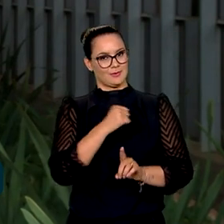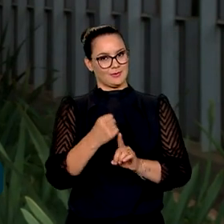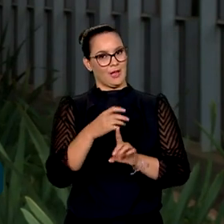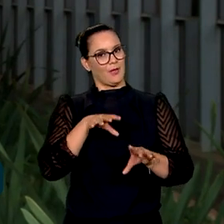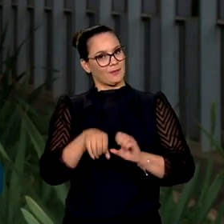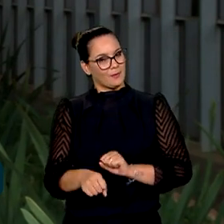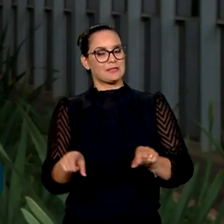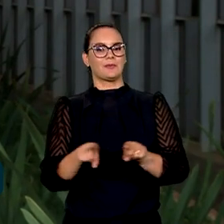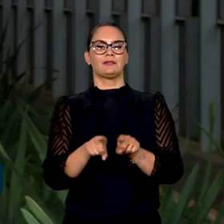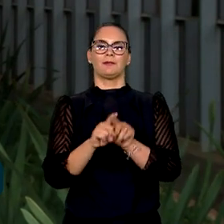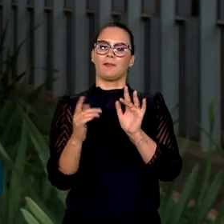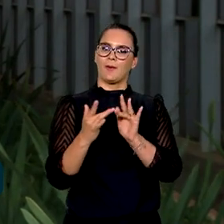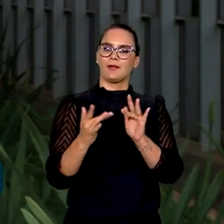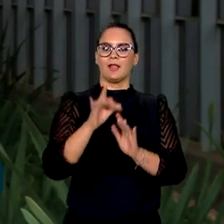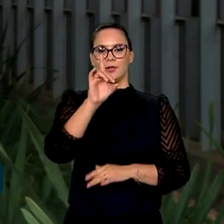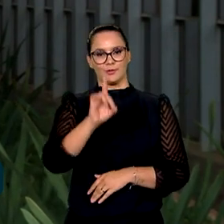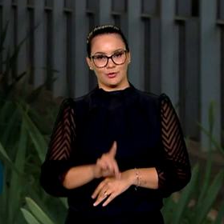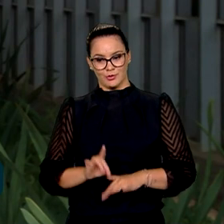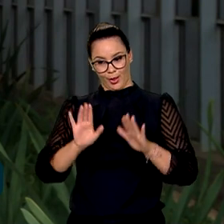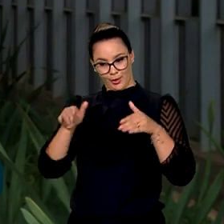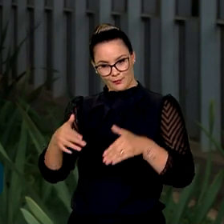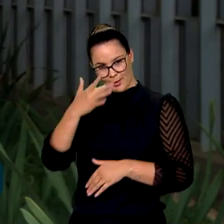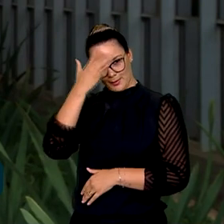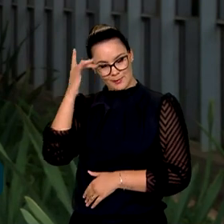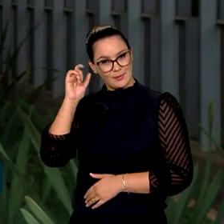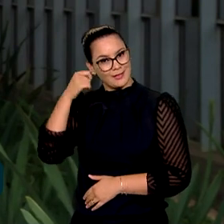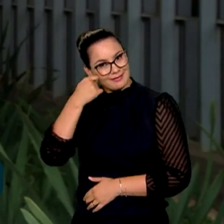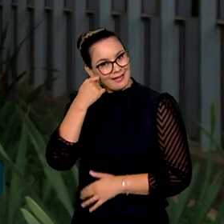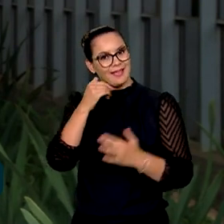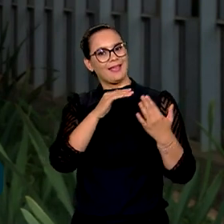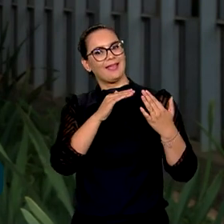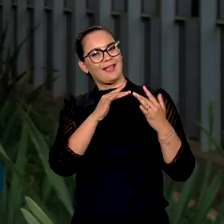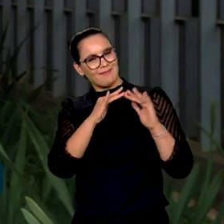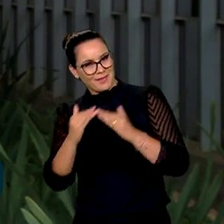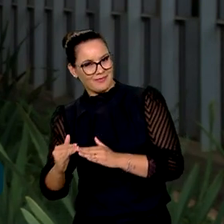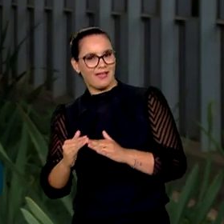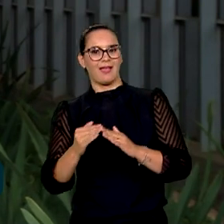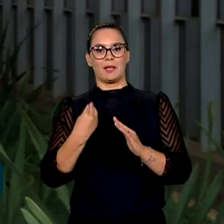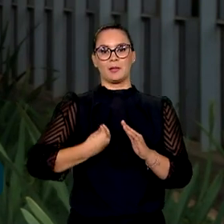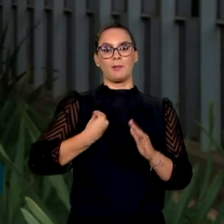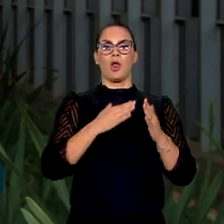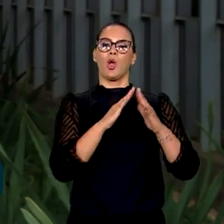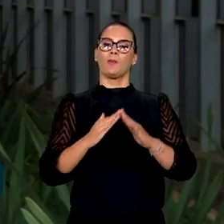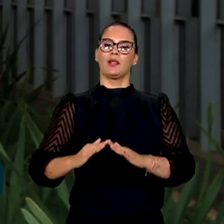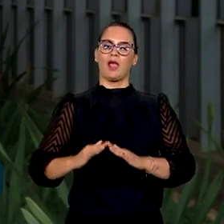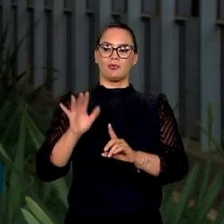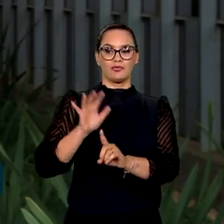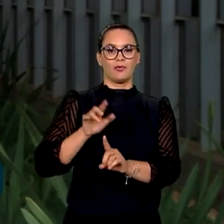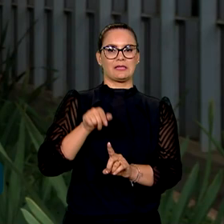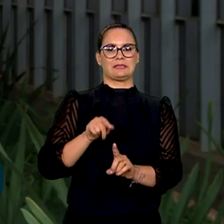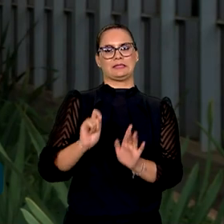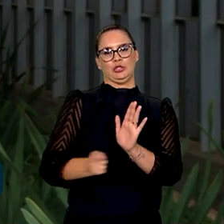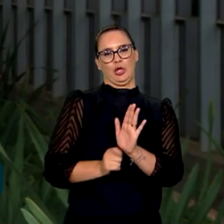formação e acesso a direitos voltados para as pessoas negras e periféricas que vivem em comunidades afetadas